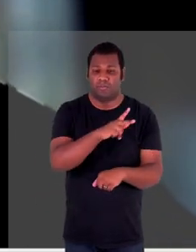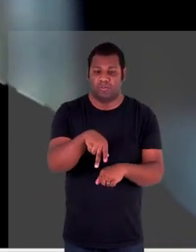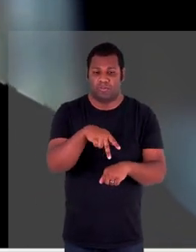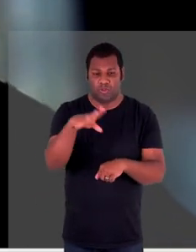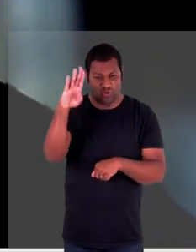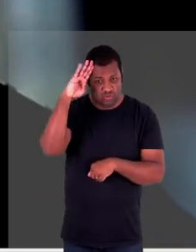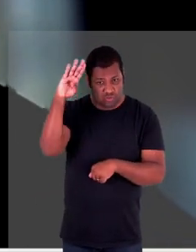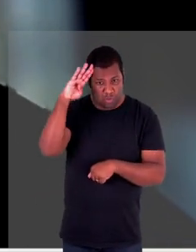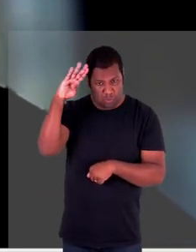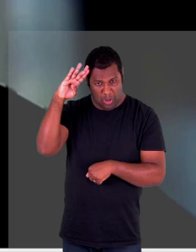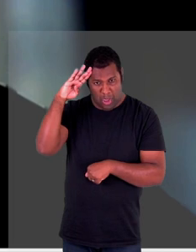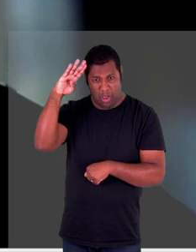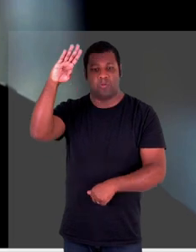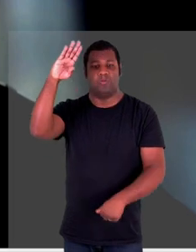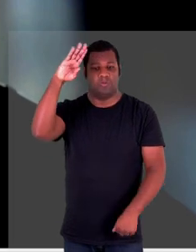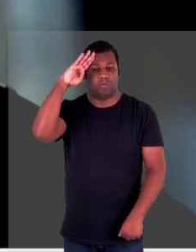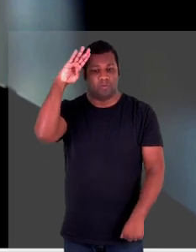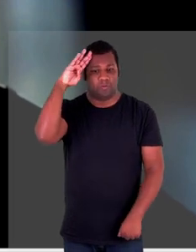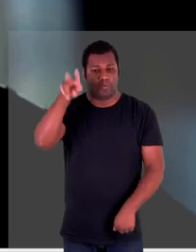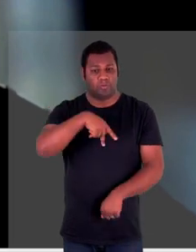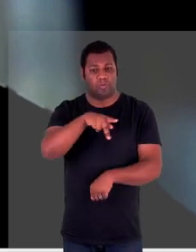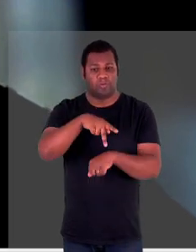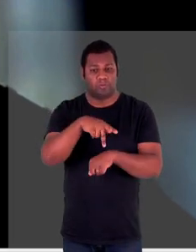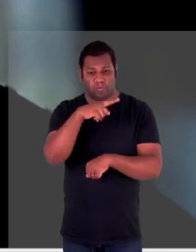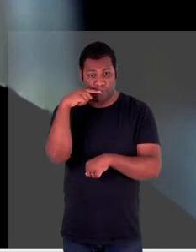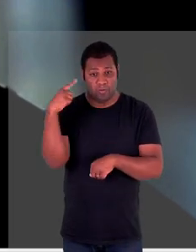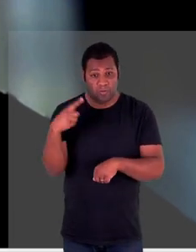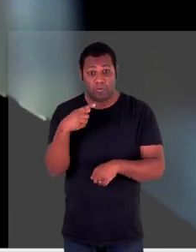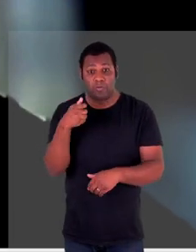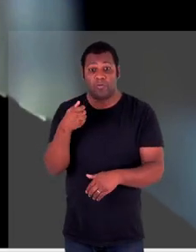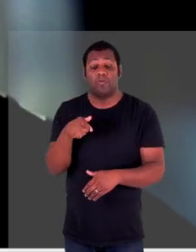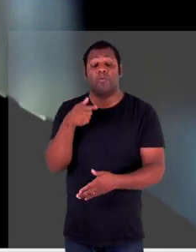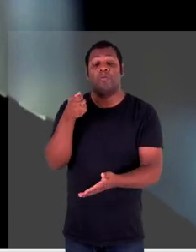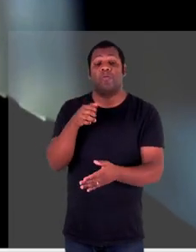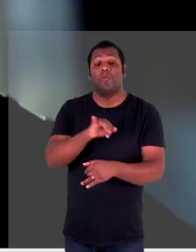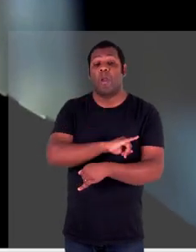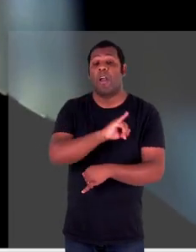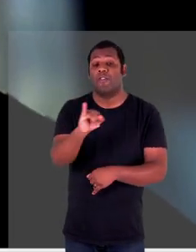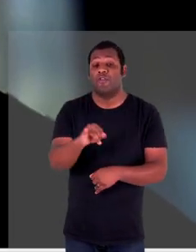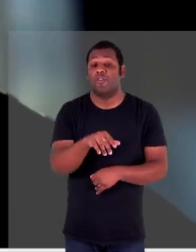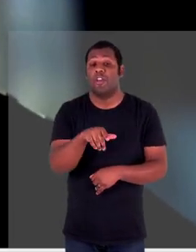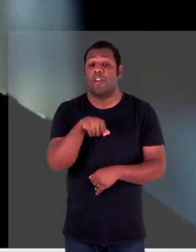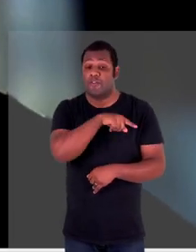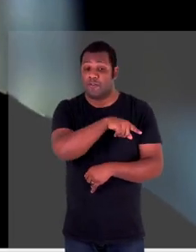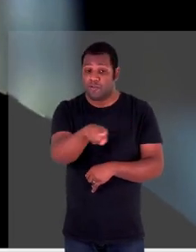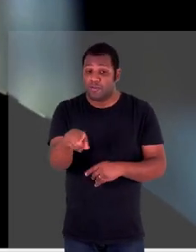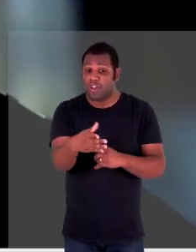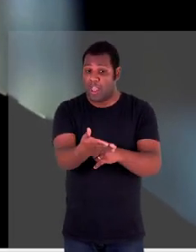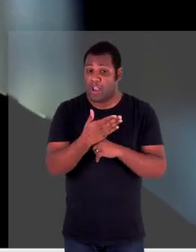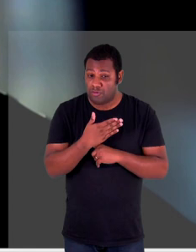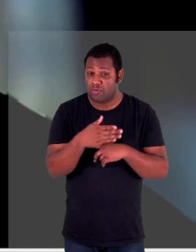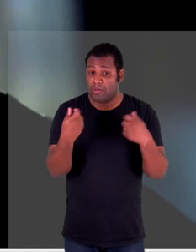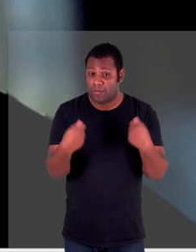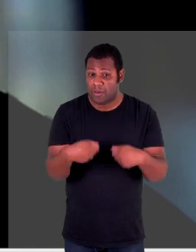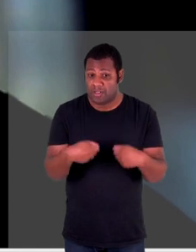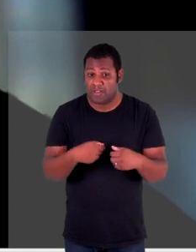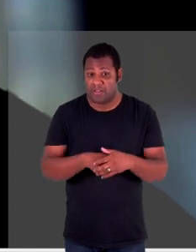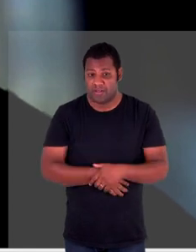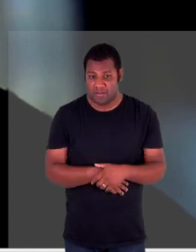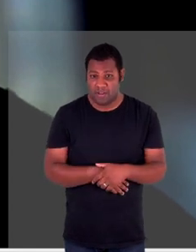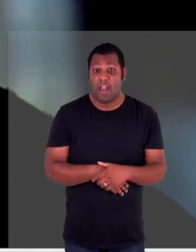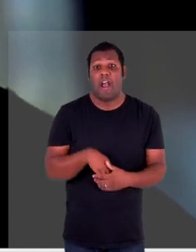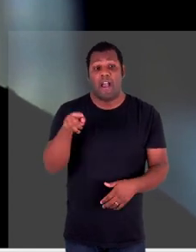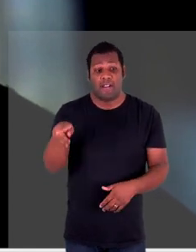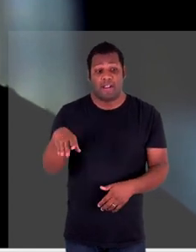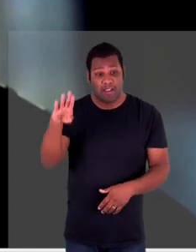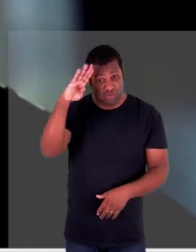se você é um de nós você tem que agir como um de nós e a tarefa que foi dada para que ele provasse essa lealdade foi estuprar uma criança de